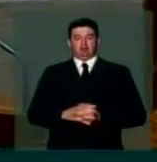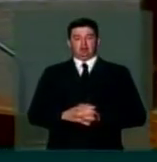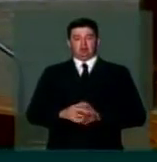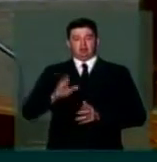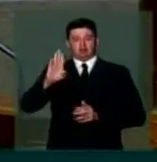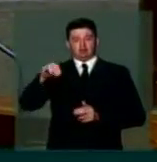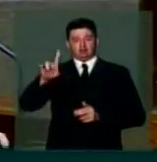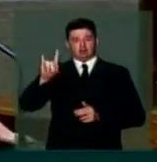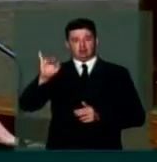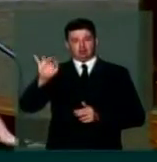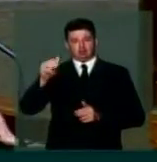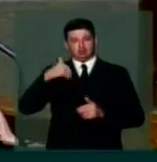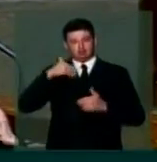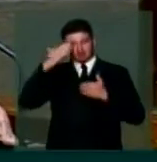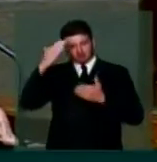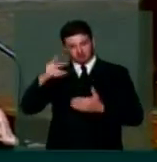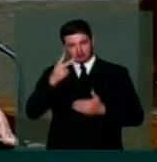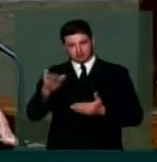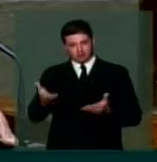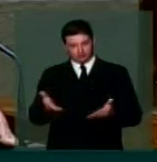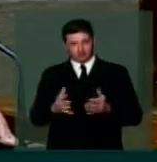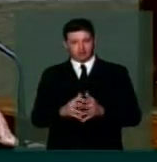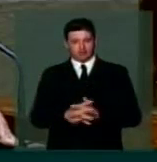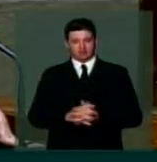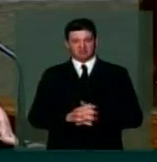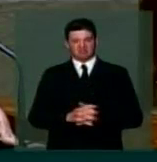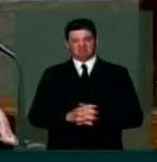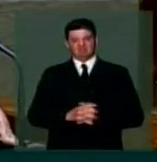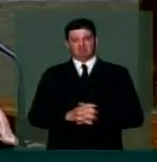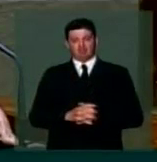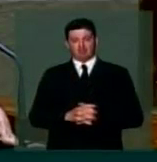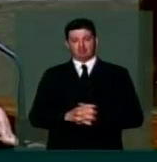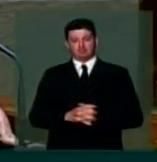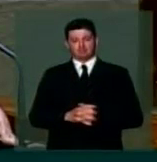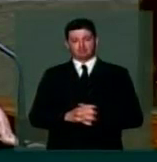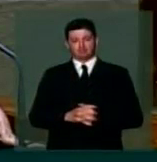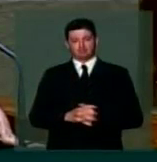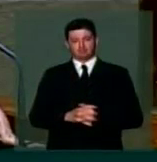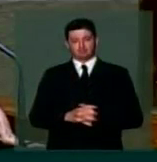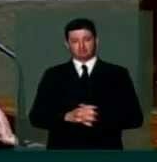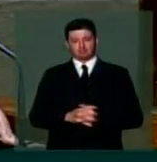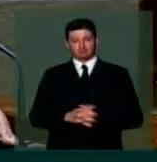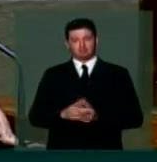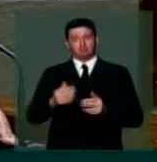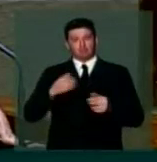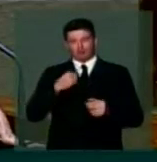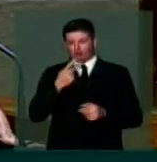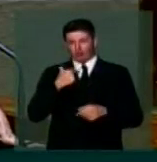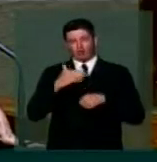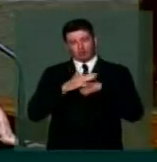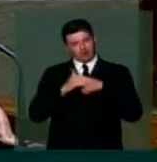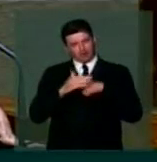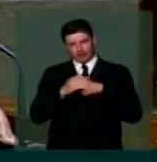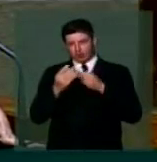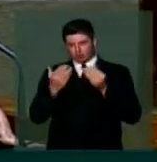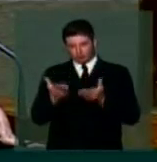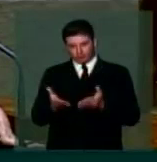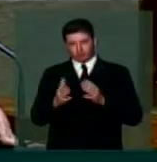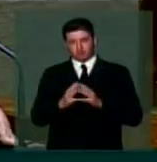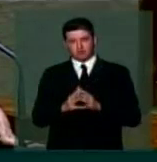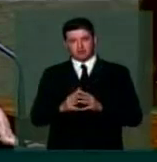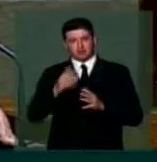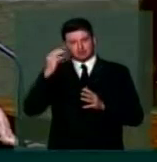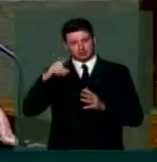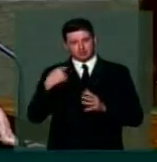Benedita, eu agradeço suas palavras e lhe coloco com muito carinho que de fato a nossa